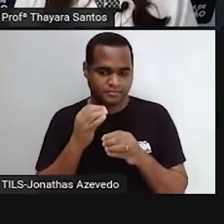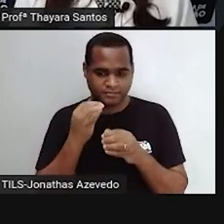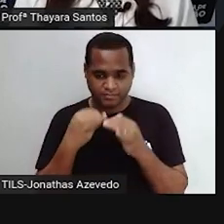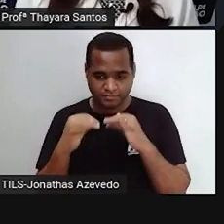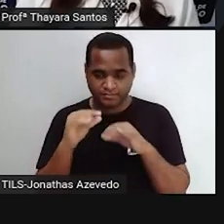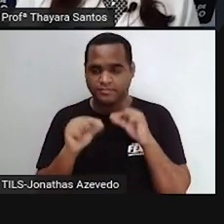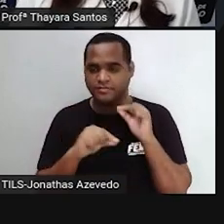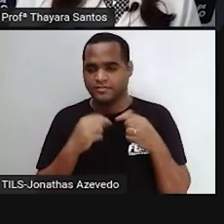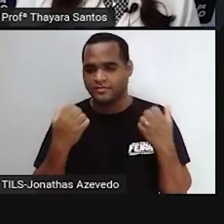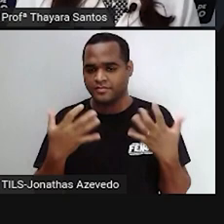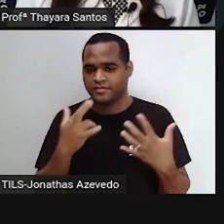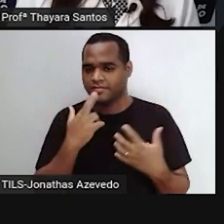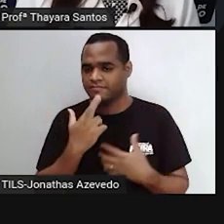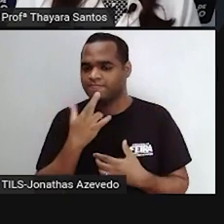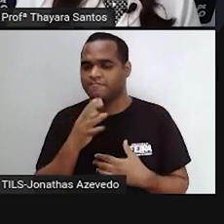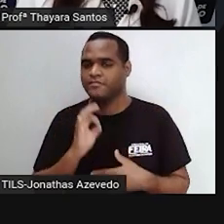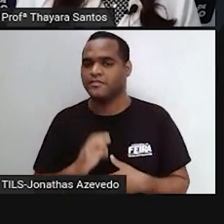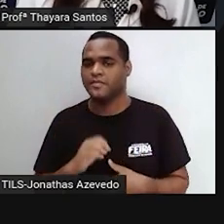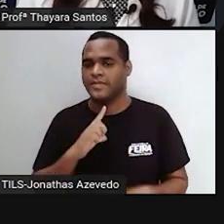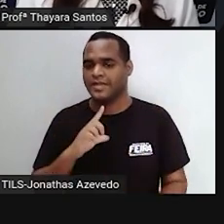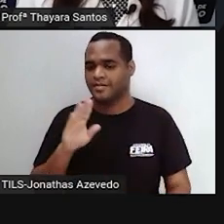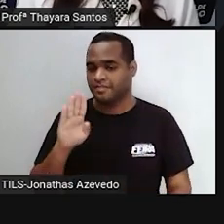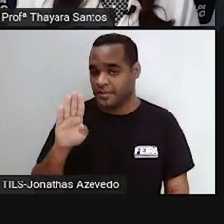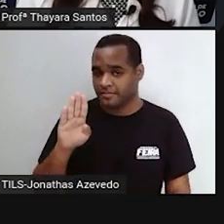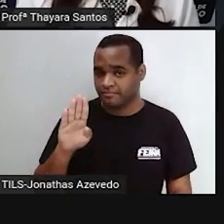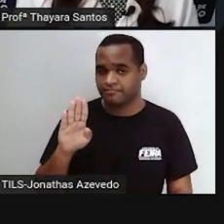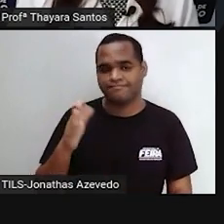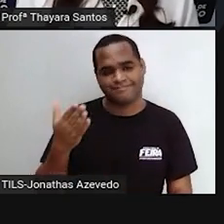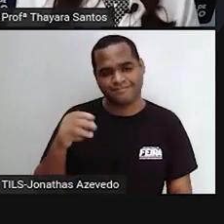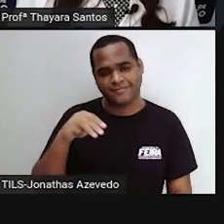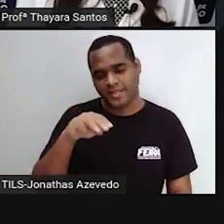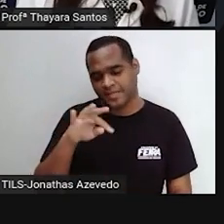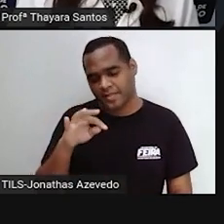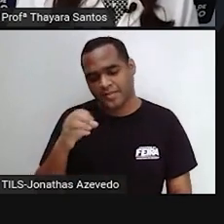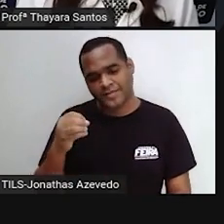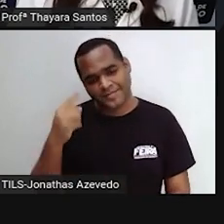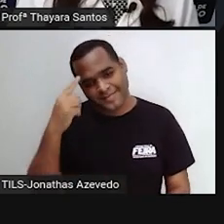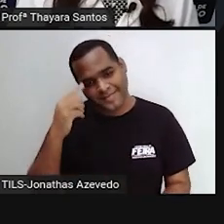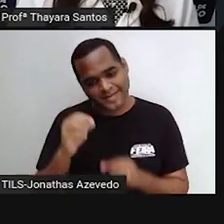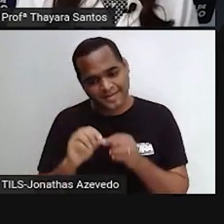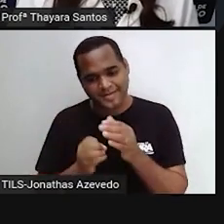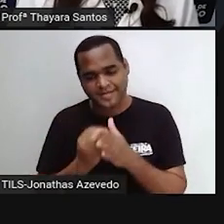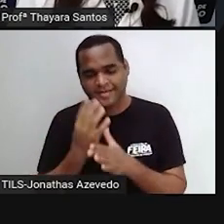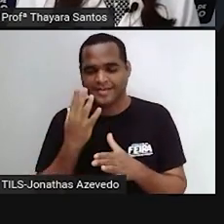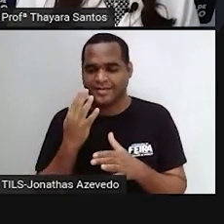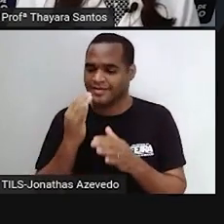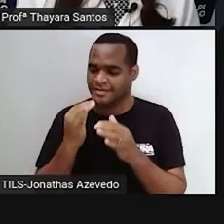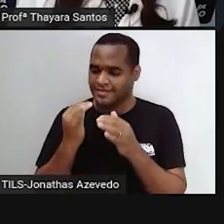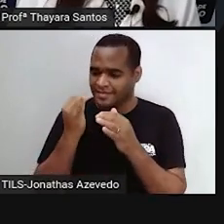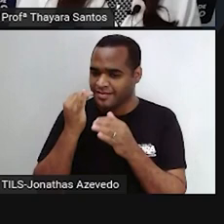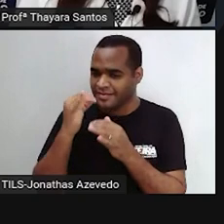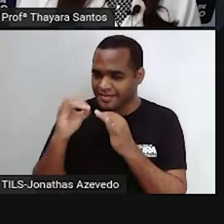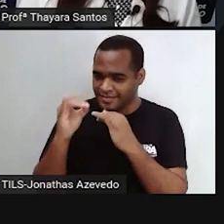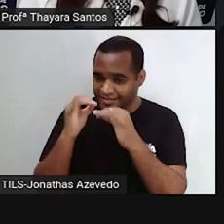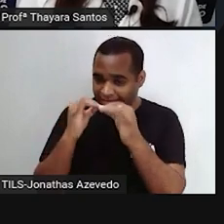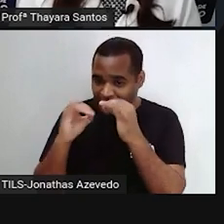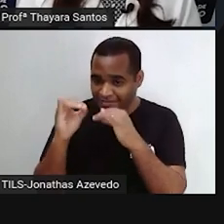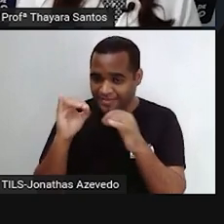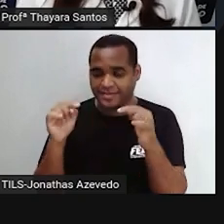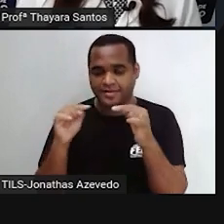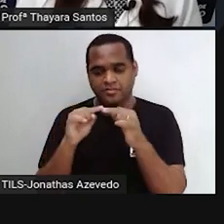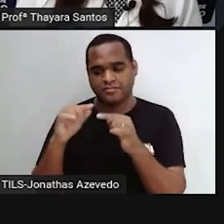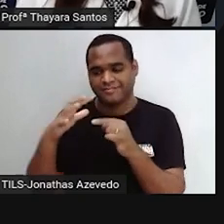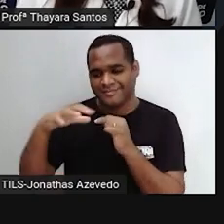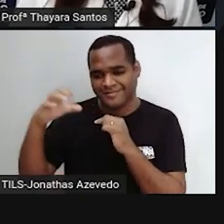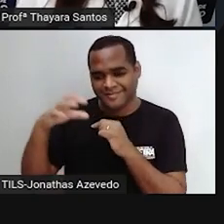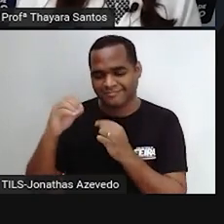E? A resposta correta, letra B. É a mitofôndria. Ela que produz energia através do processo de respiração celular,